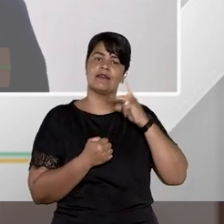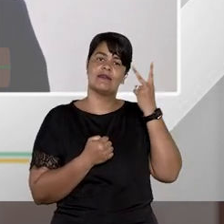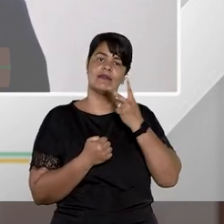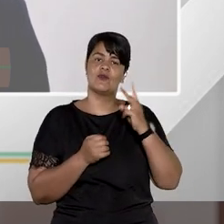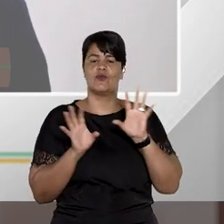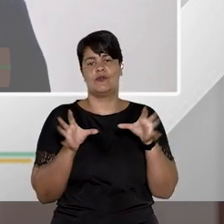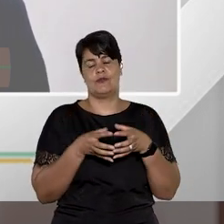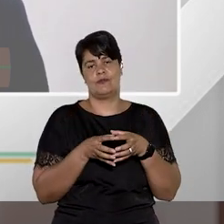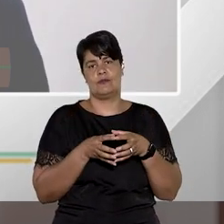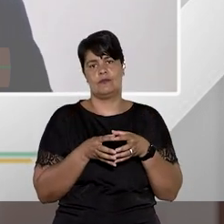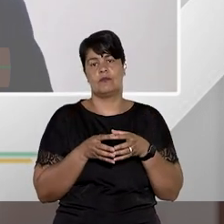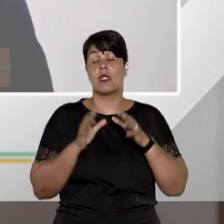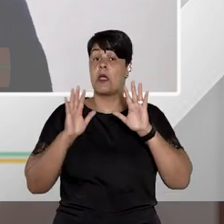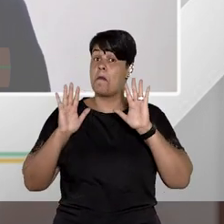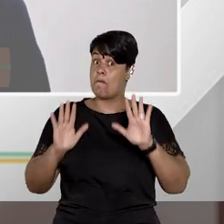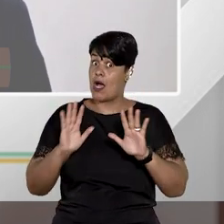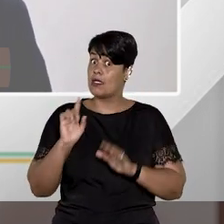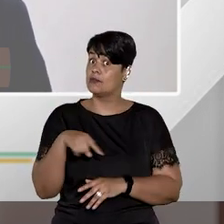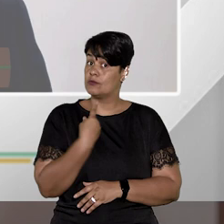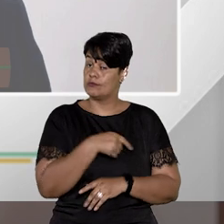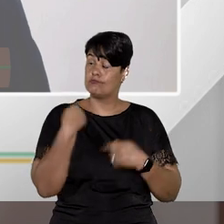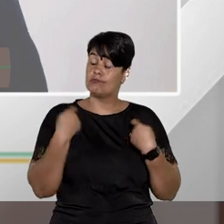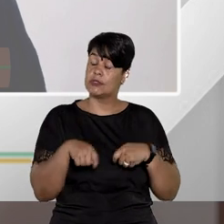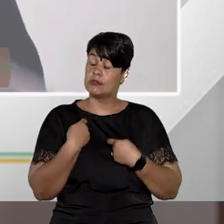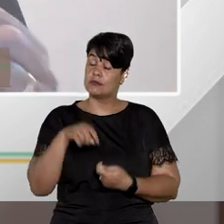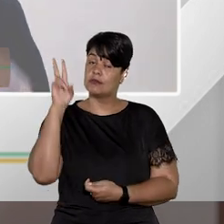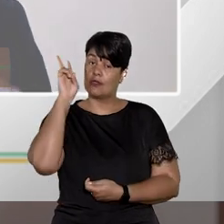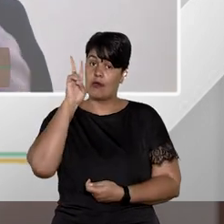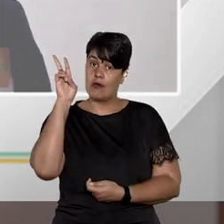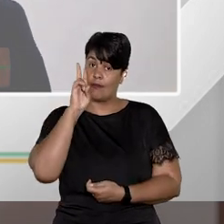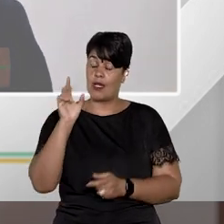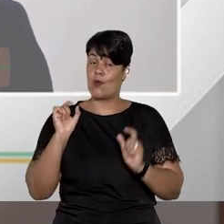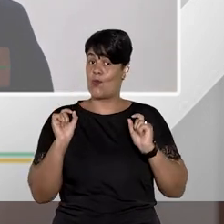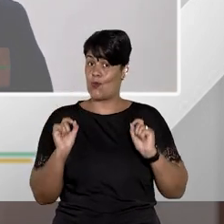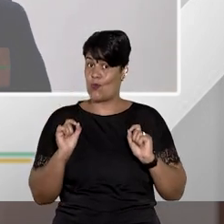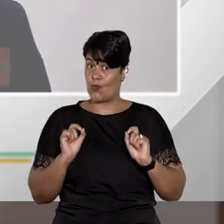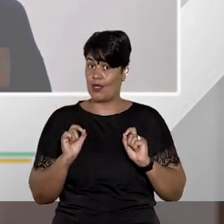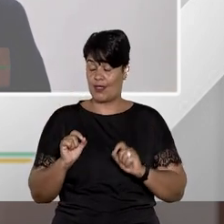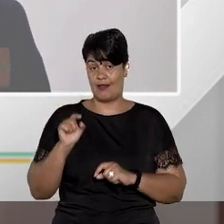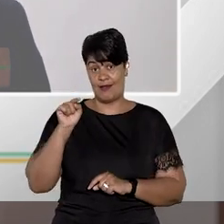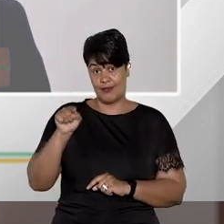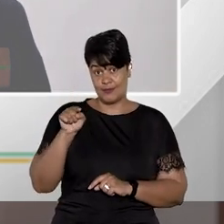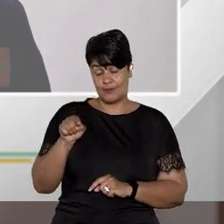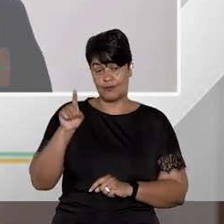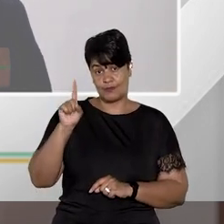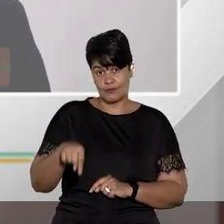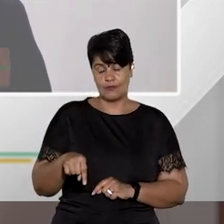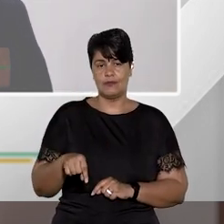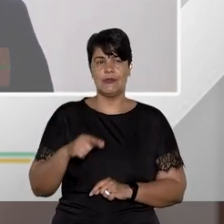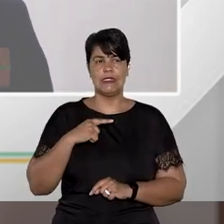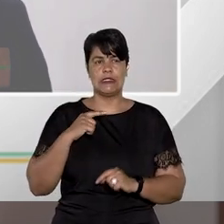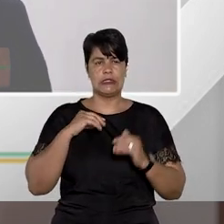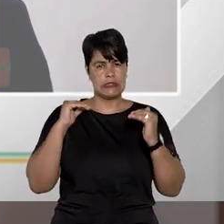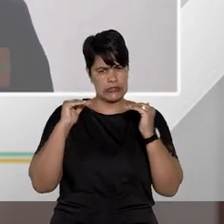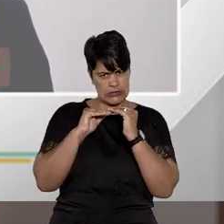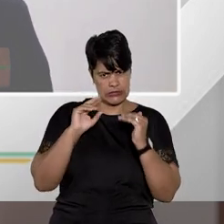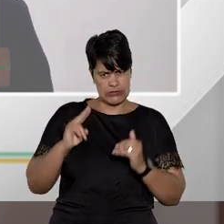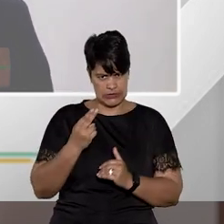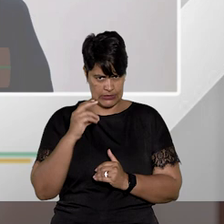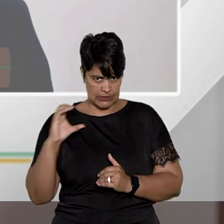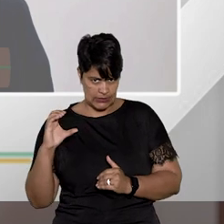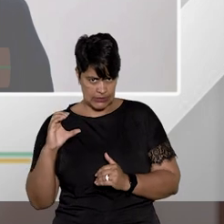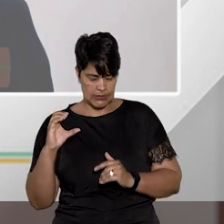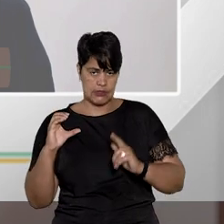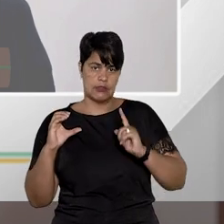sessão mas Fátima a gente sempre tem que lembrar daquela premissa do cabimento do habeas corpus a via estreita